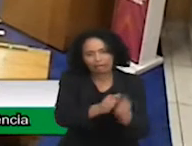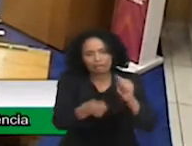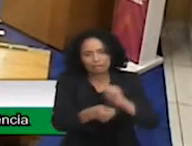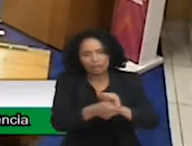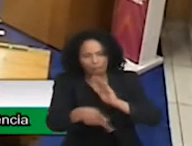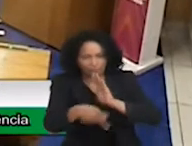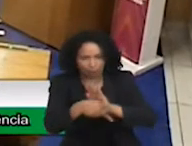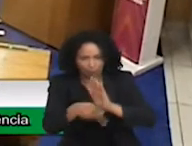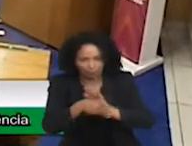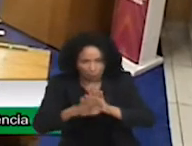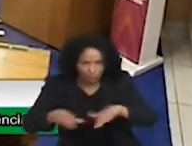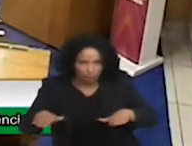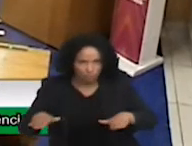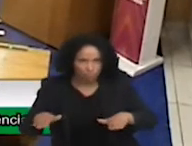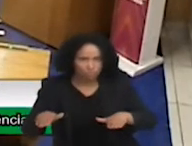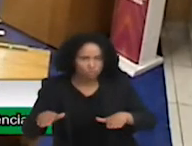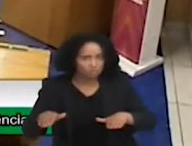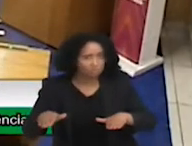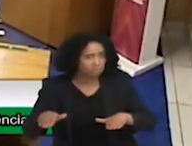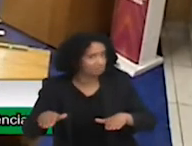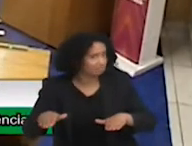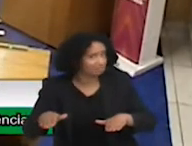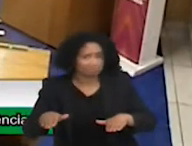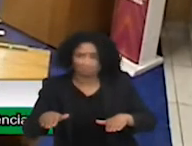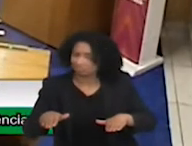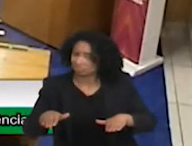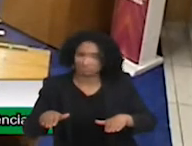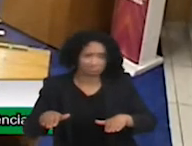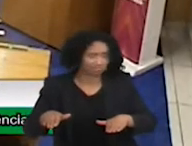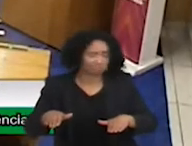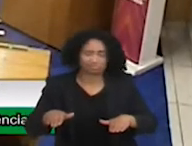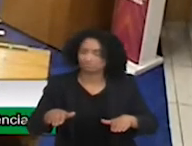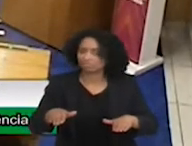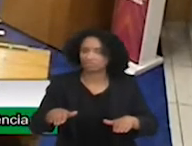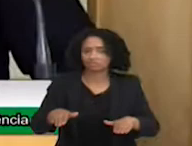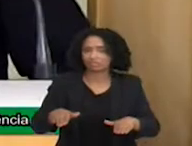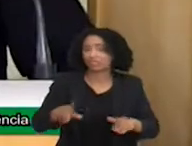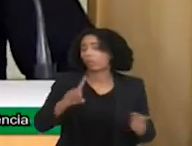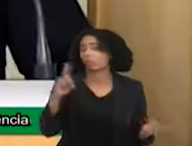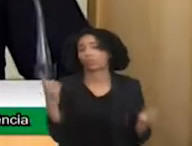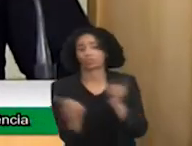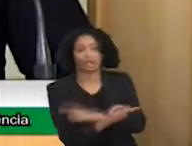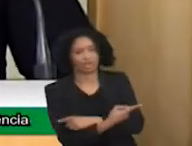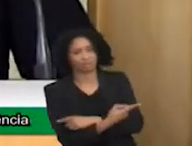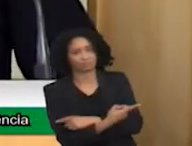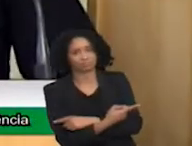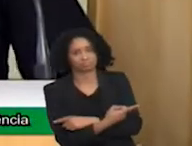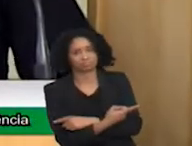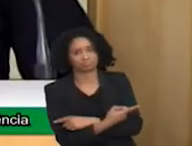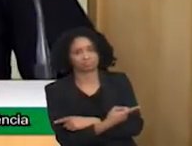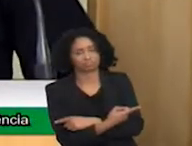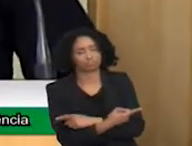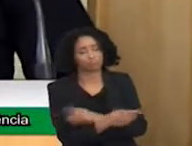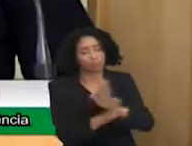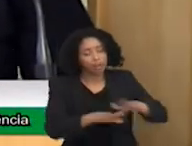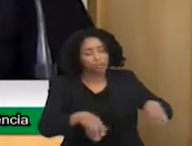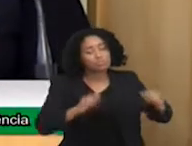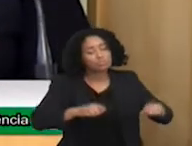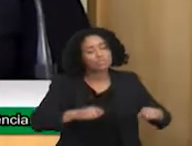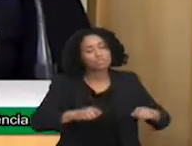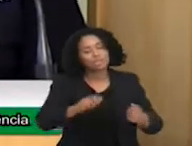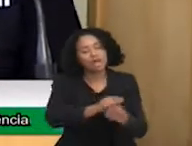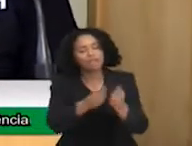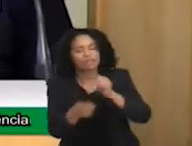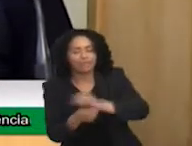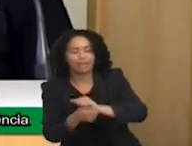Não. E aí eu falo assim, e o sistema de saúde? Bom, nós temos duas políticas que atendem